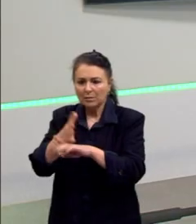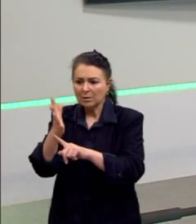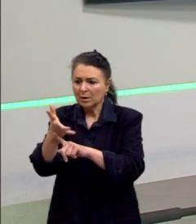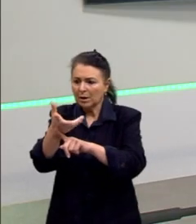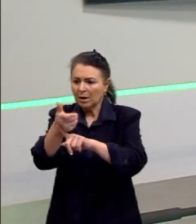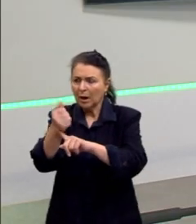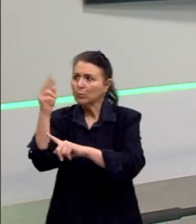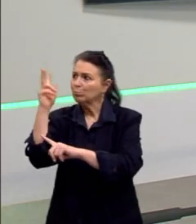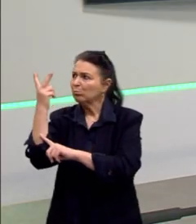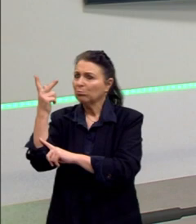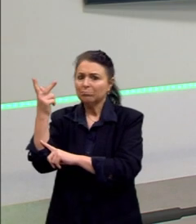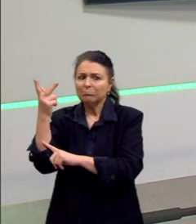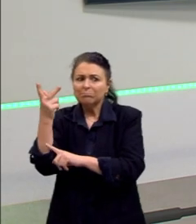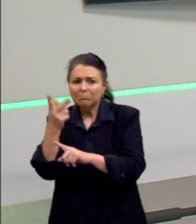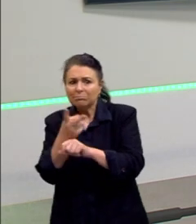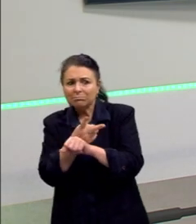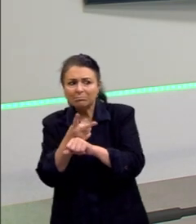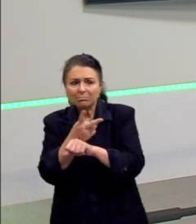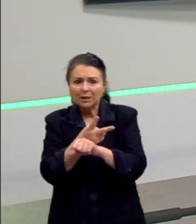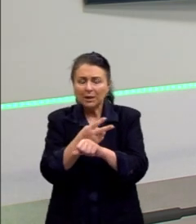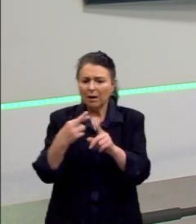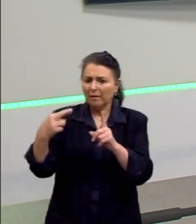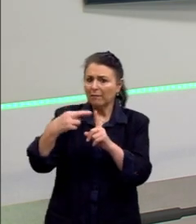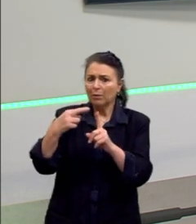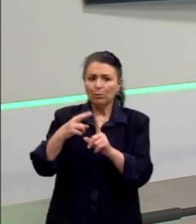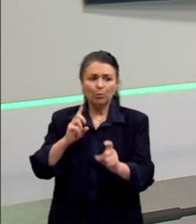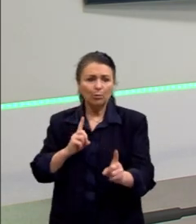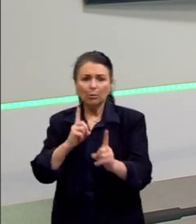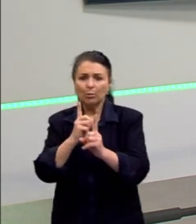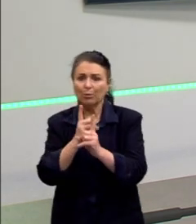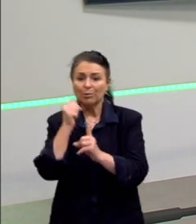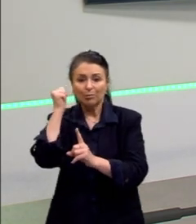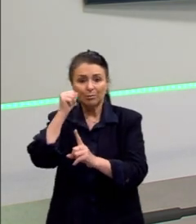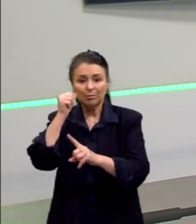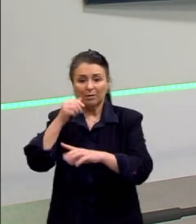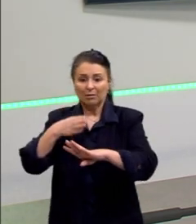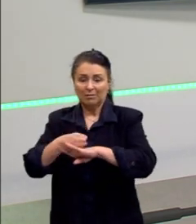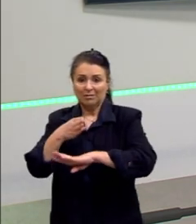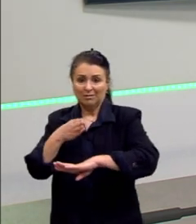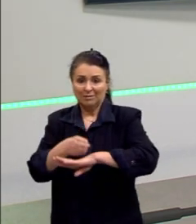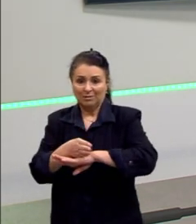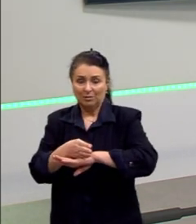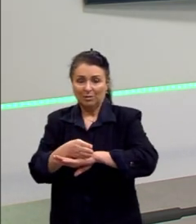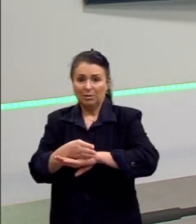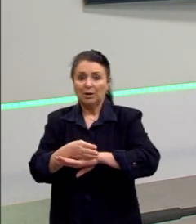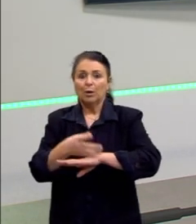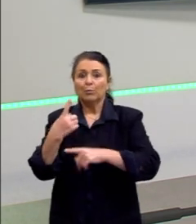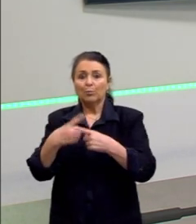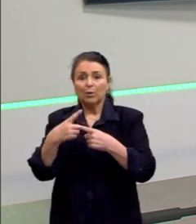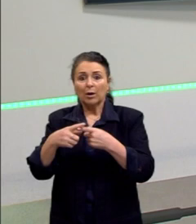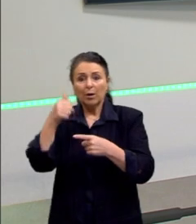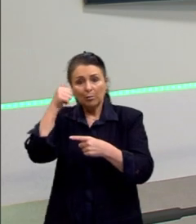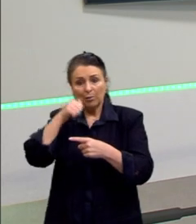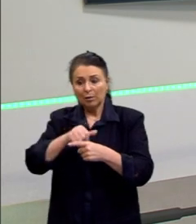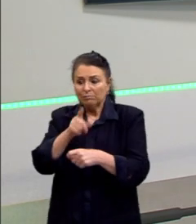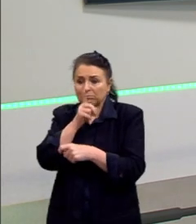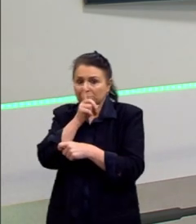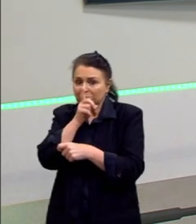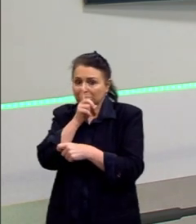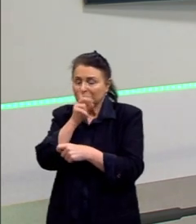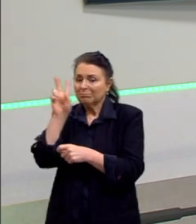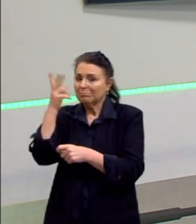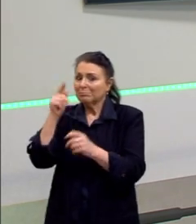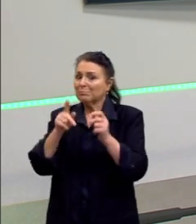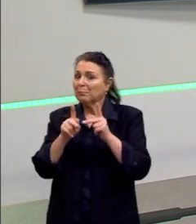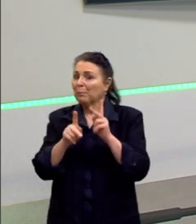arte, assim como outras referências, e a gente não encontra. Muitos artistas foram silenciados pela história, principalmente